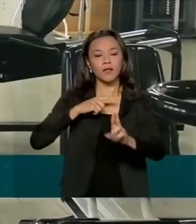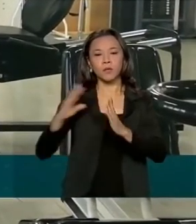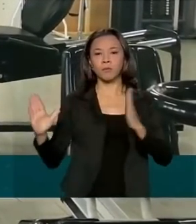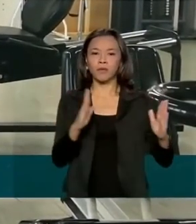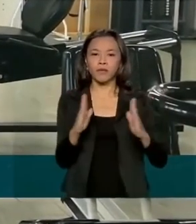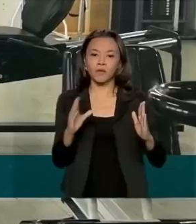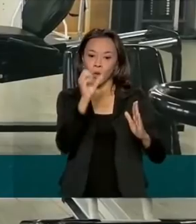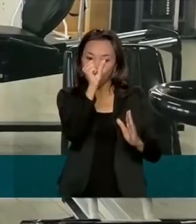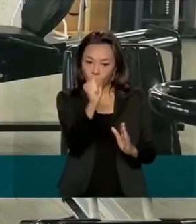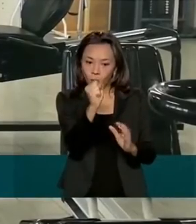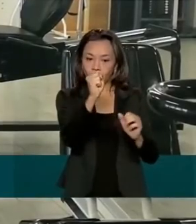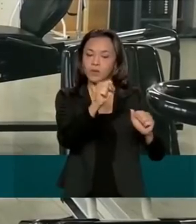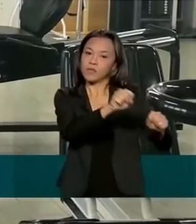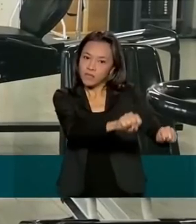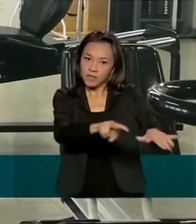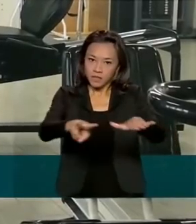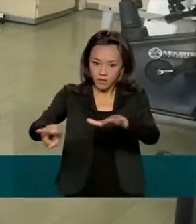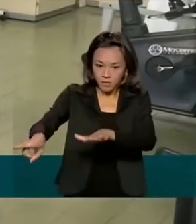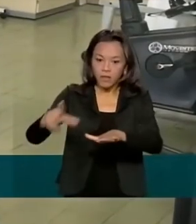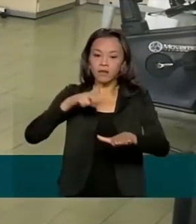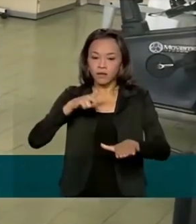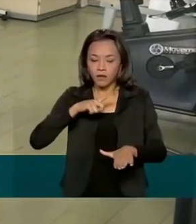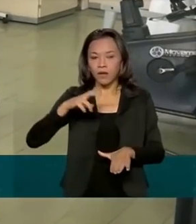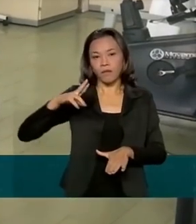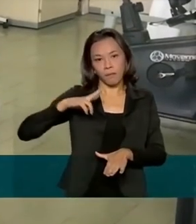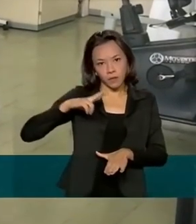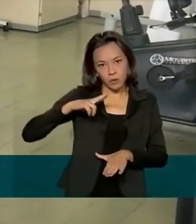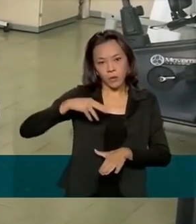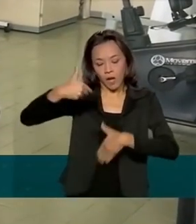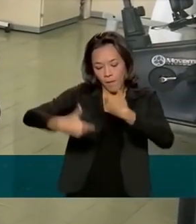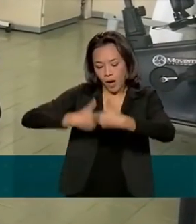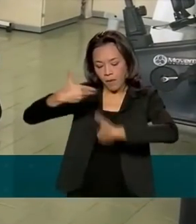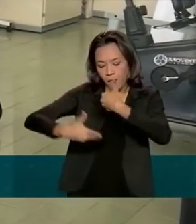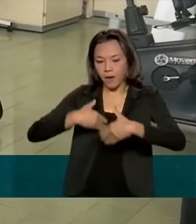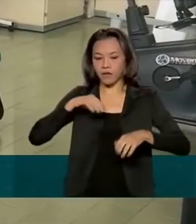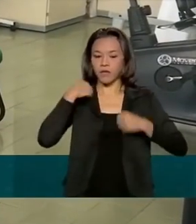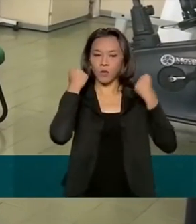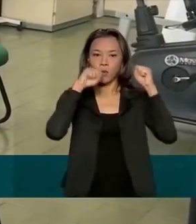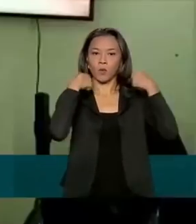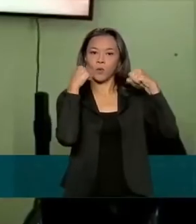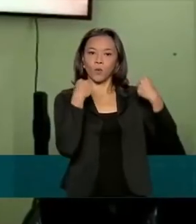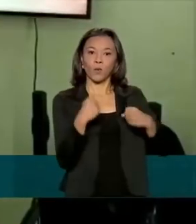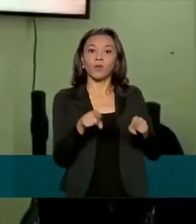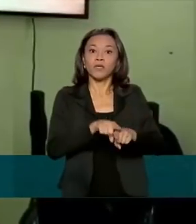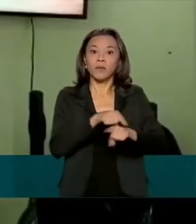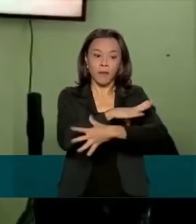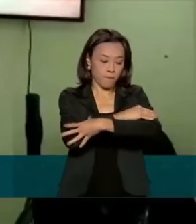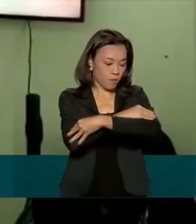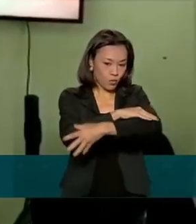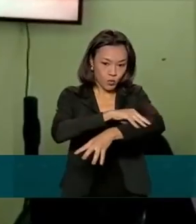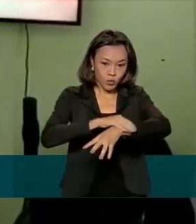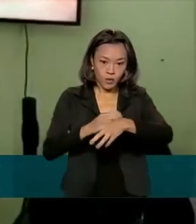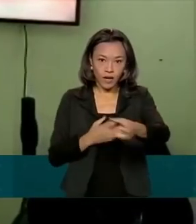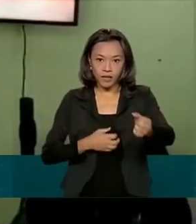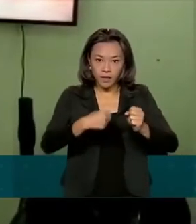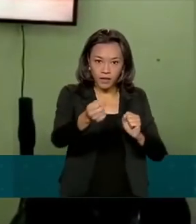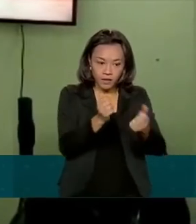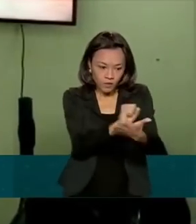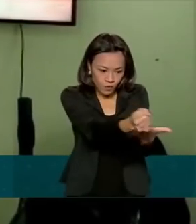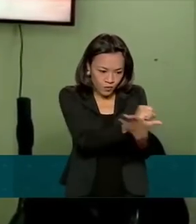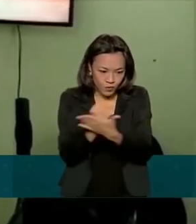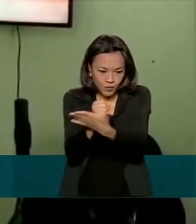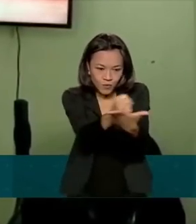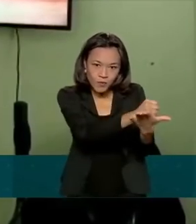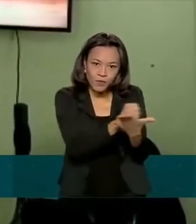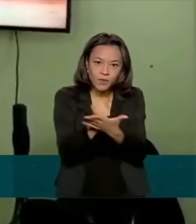semanas. E inclui terapia individual, exercícios aeróbicos e muscular. E até jogos de game, a